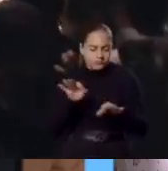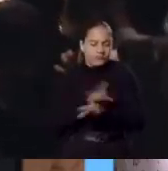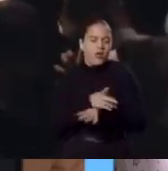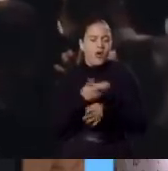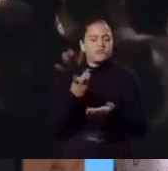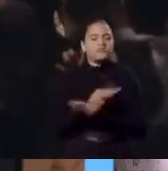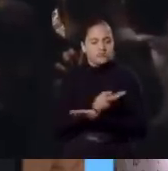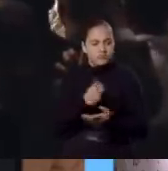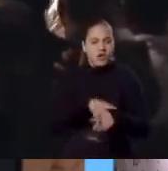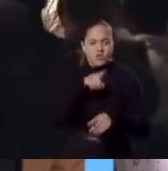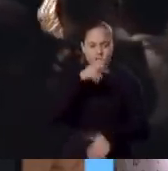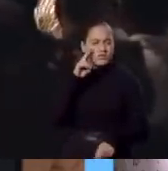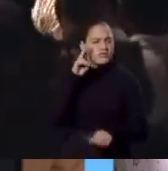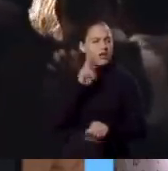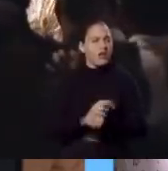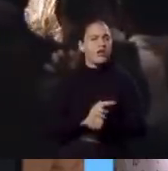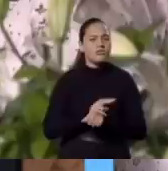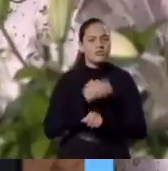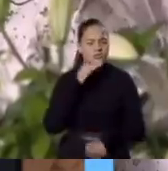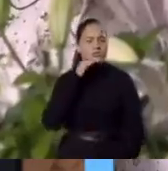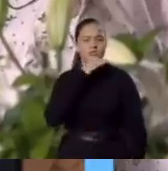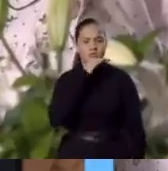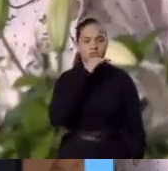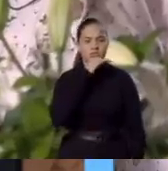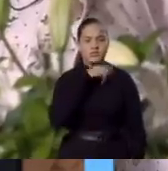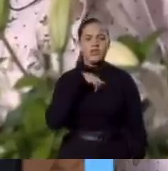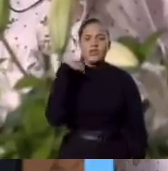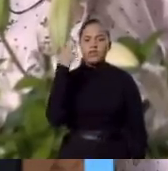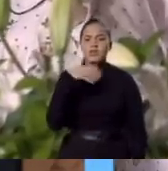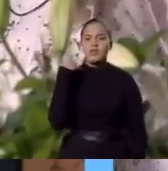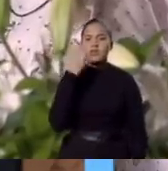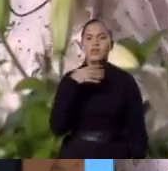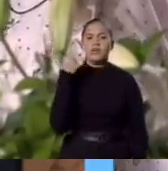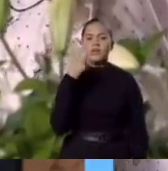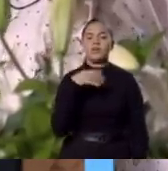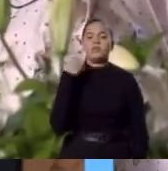Vocês verão e vocês darão glória